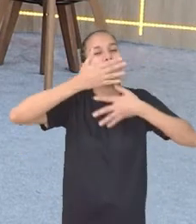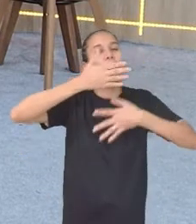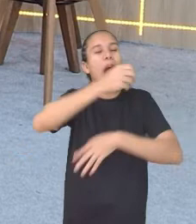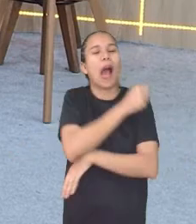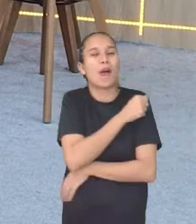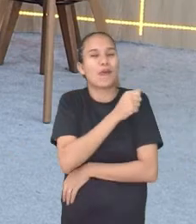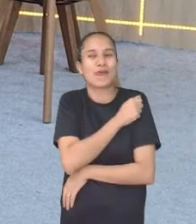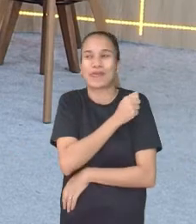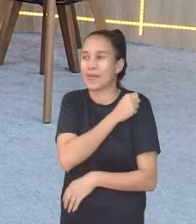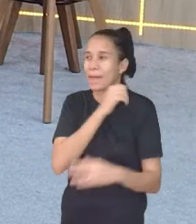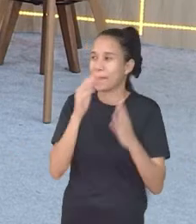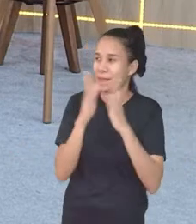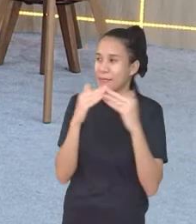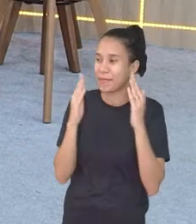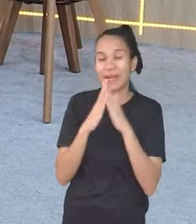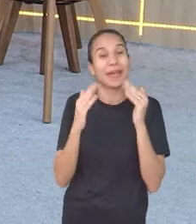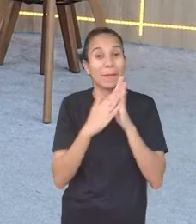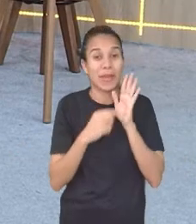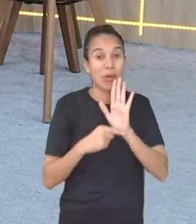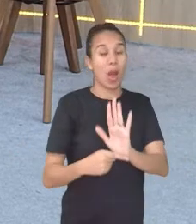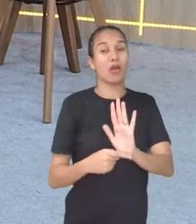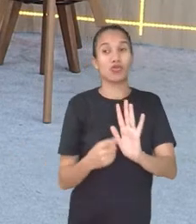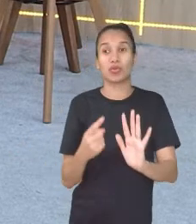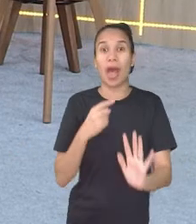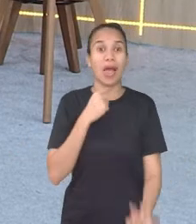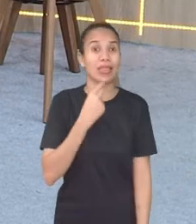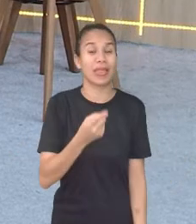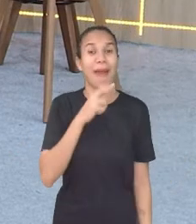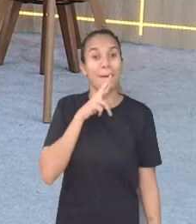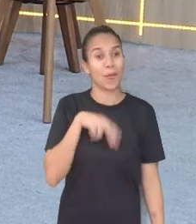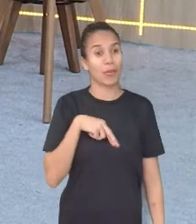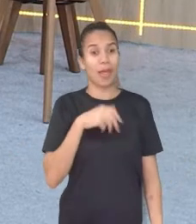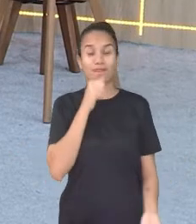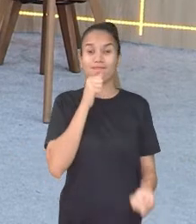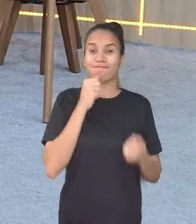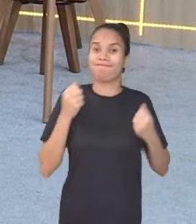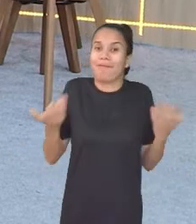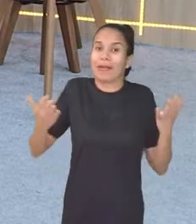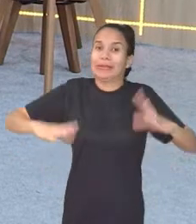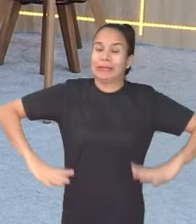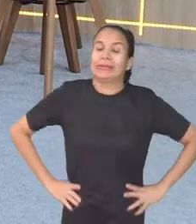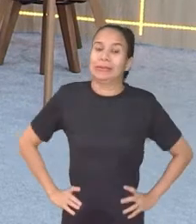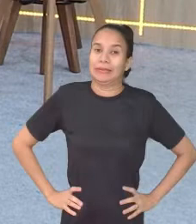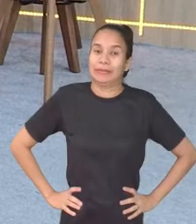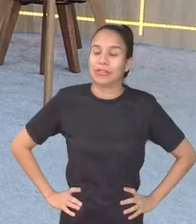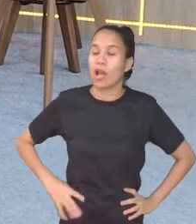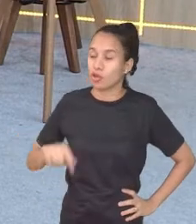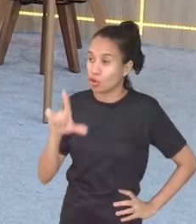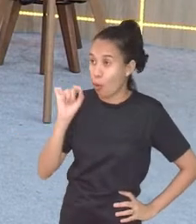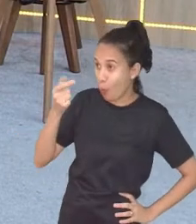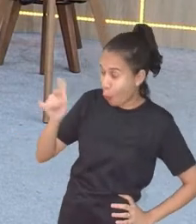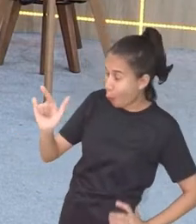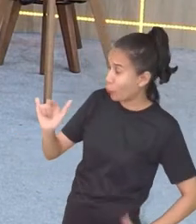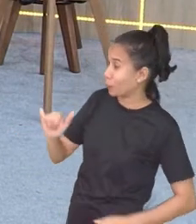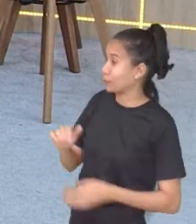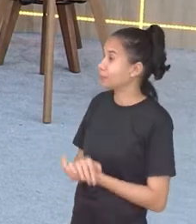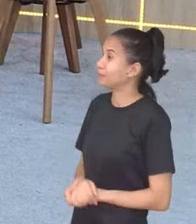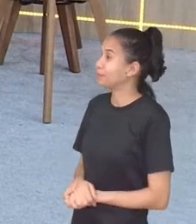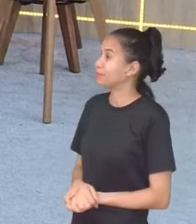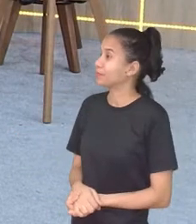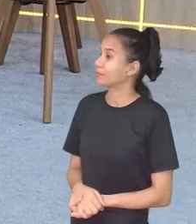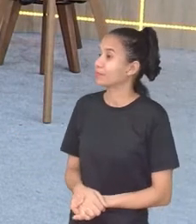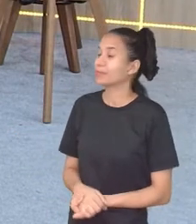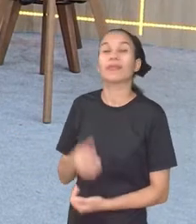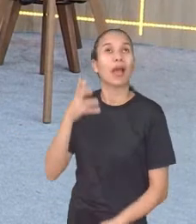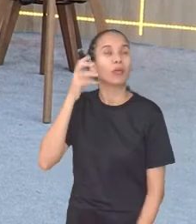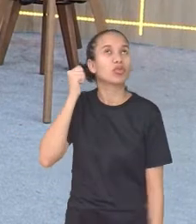ajuda aqui, professora. Pediu ajuda a Sabino, foi? É. Ninguém respondeu nada, professora. Ah, mas vamos ver outro. Escolhe outro, Cláudia. Eu escolhi